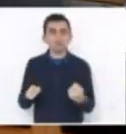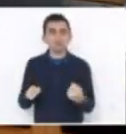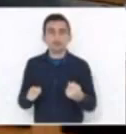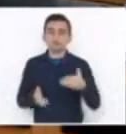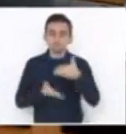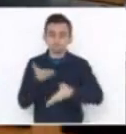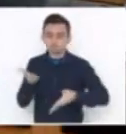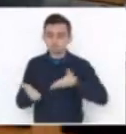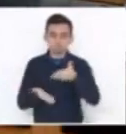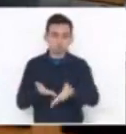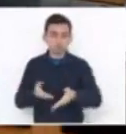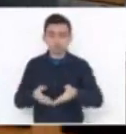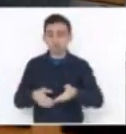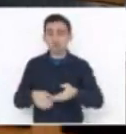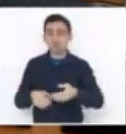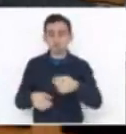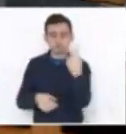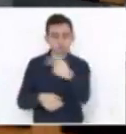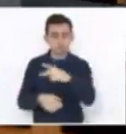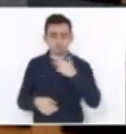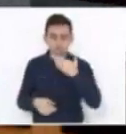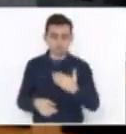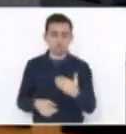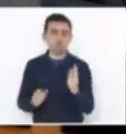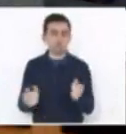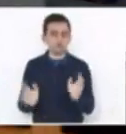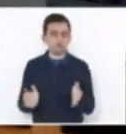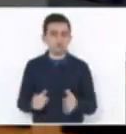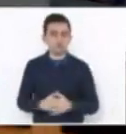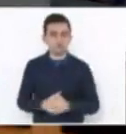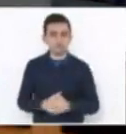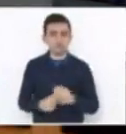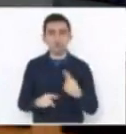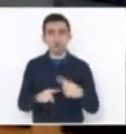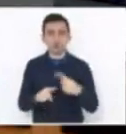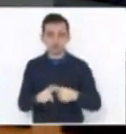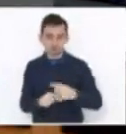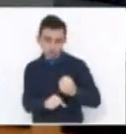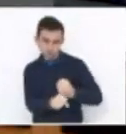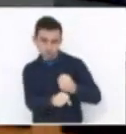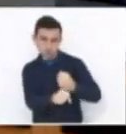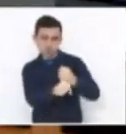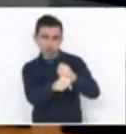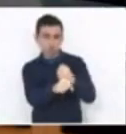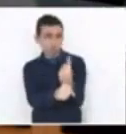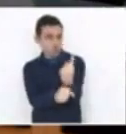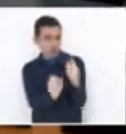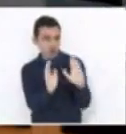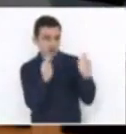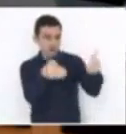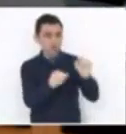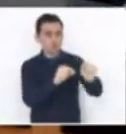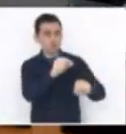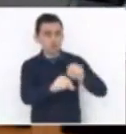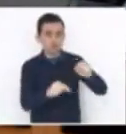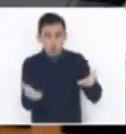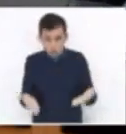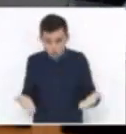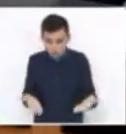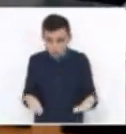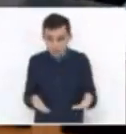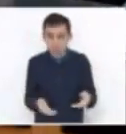no seu pleito, porque não foi definido nenhuma obra pontual ainda, e não vai ser definido aqui, agora, hoje,